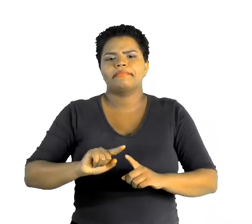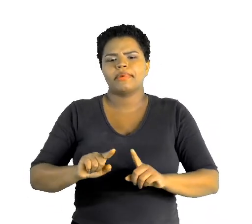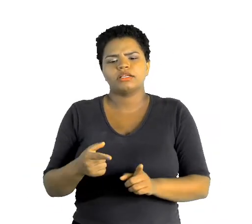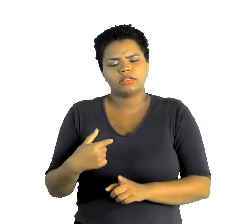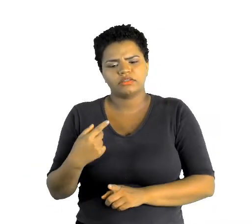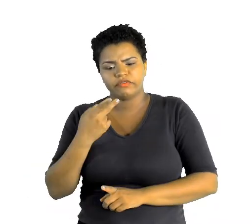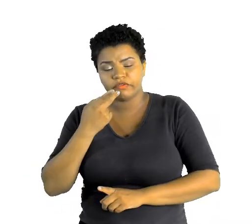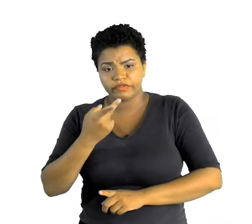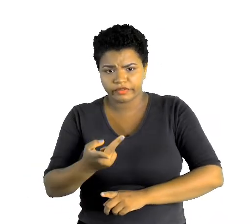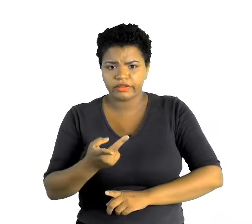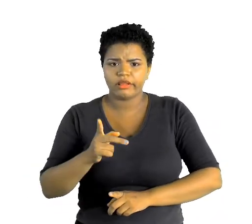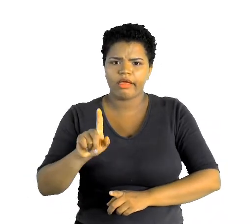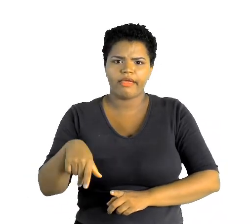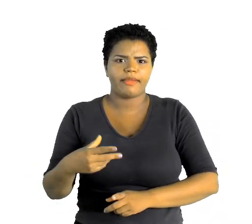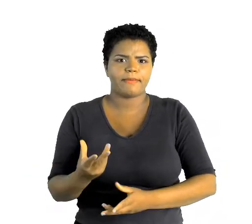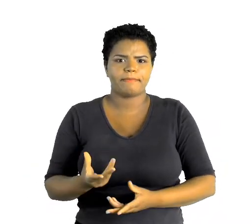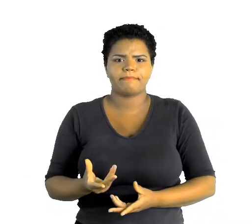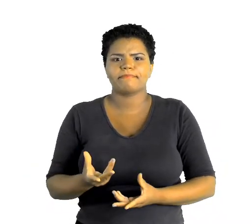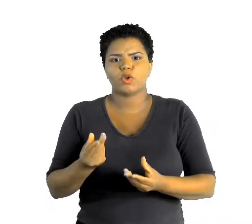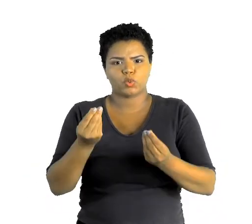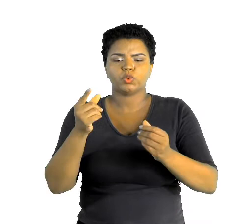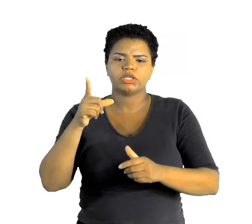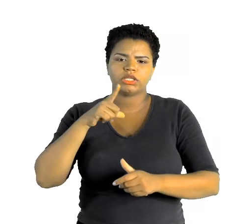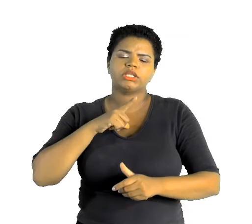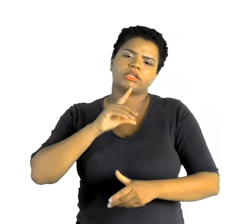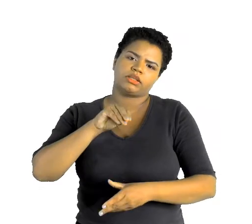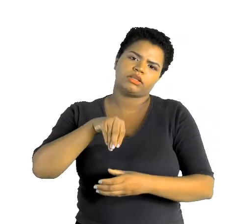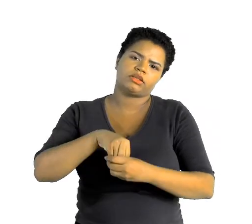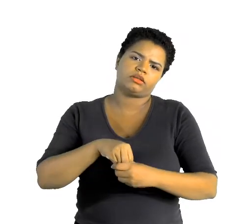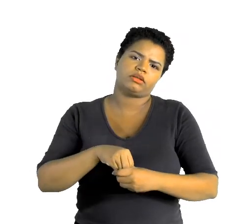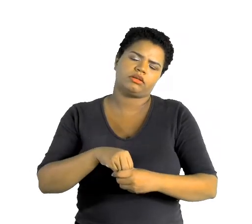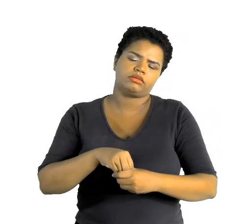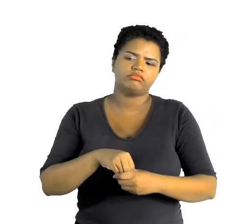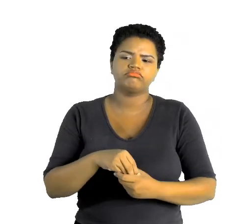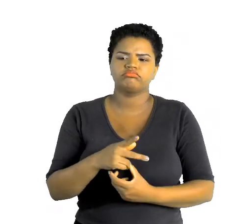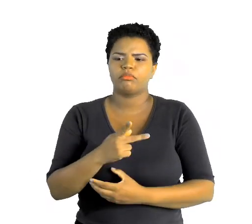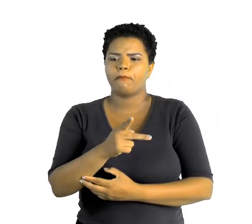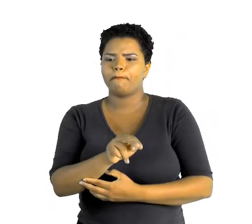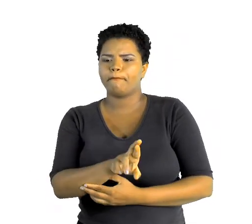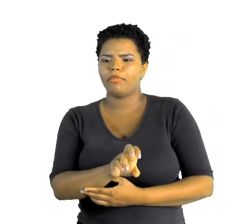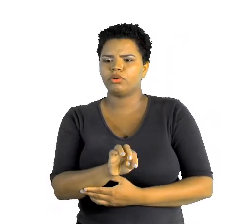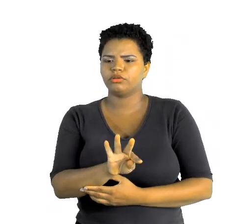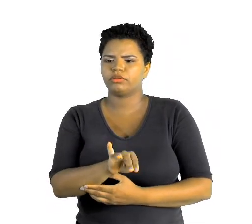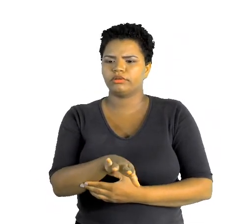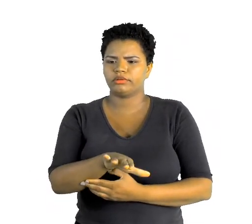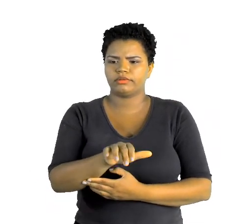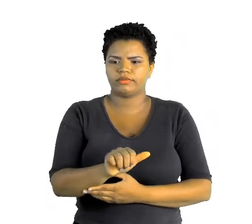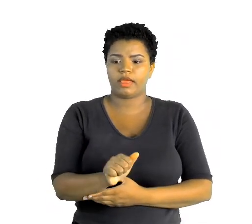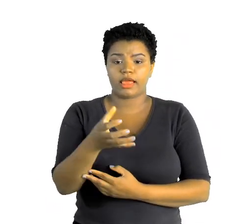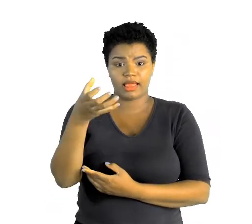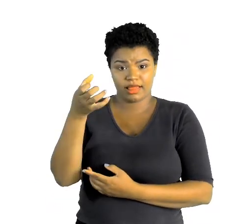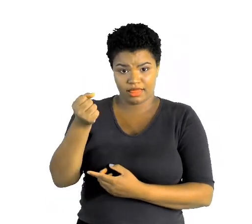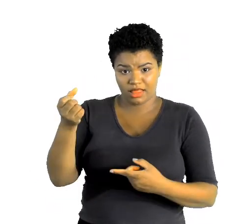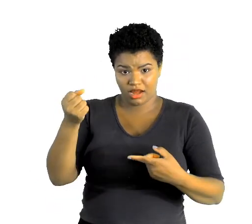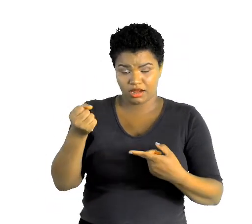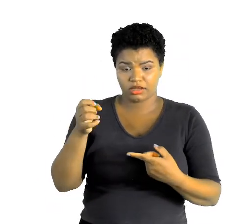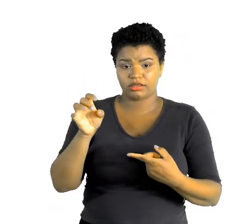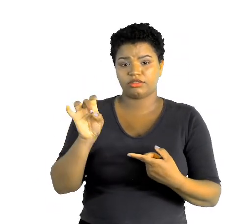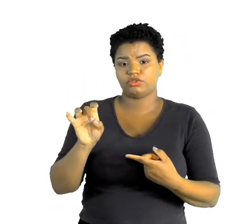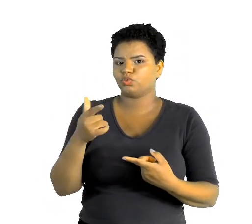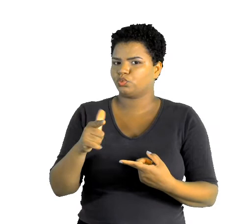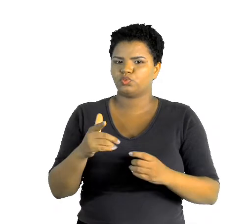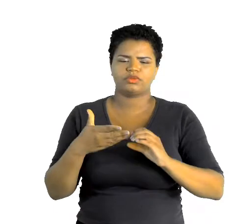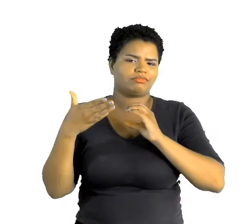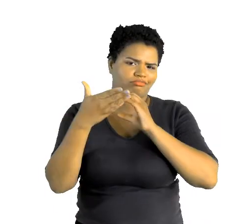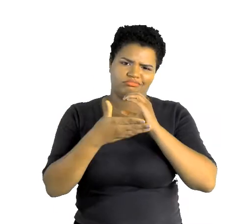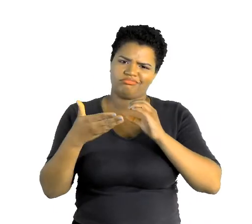são bastante ricos em proteína. Isso significa que o leite, por exemplo, só tenha proteína, não tenha carboidrato,